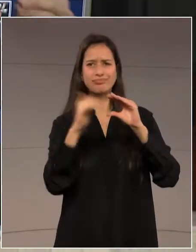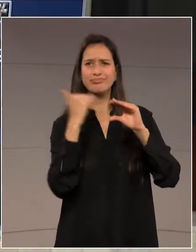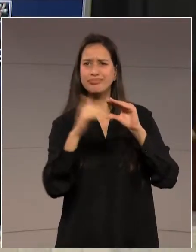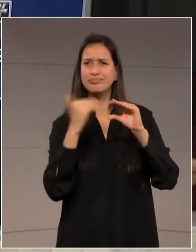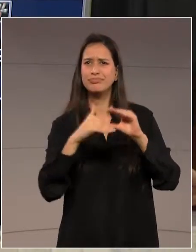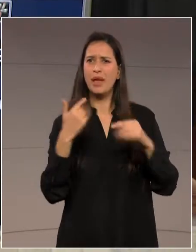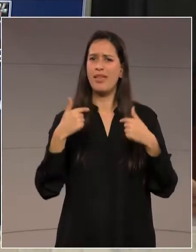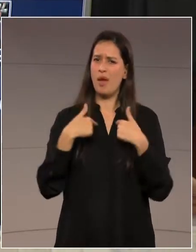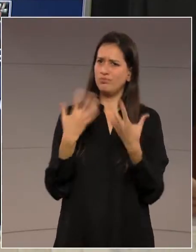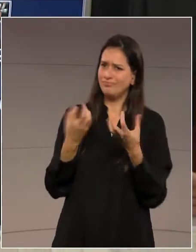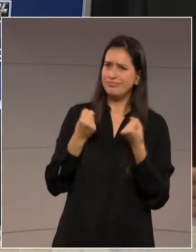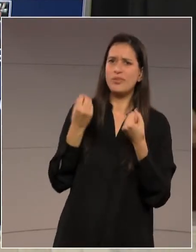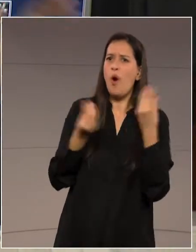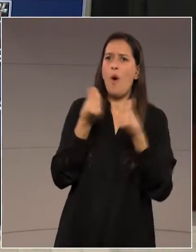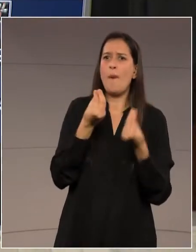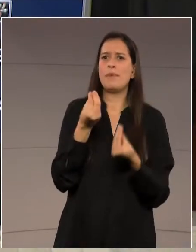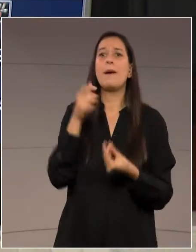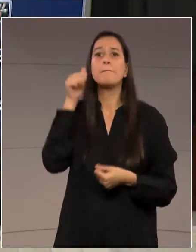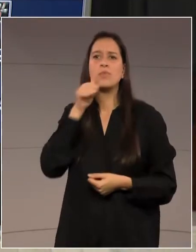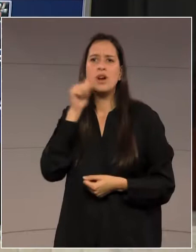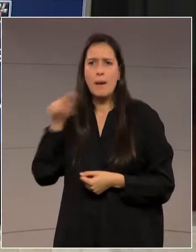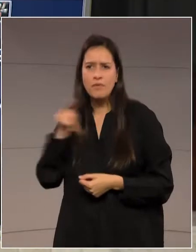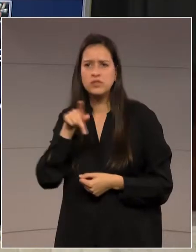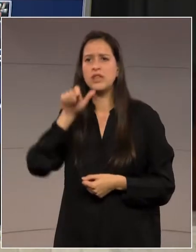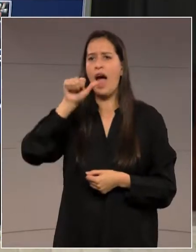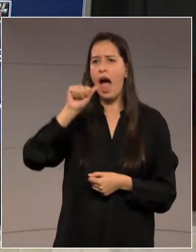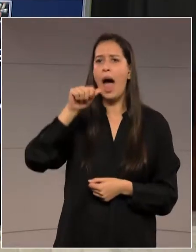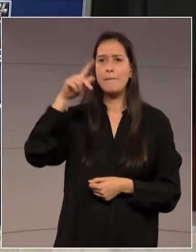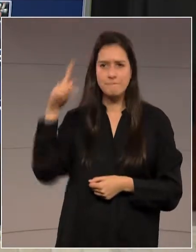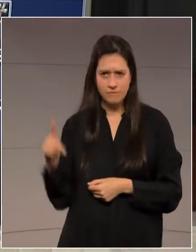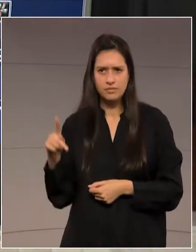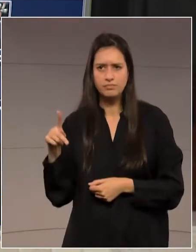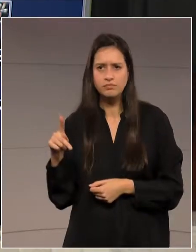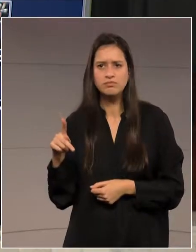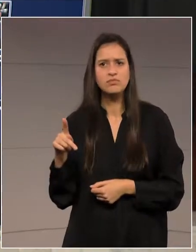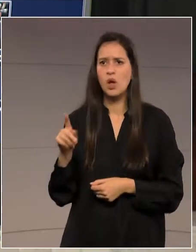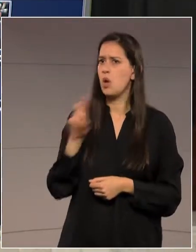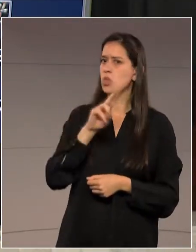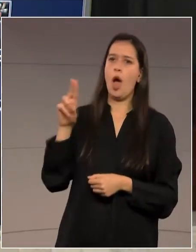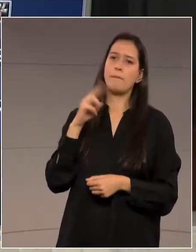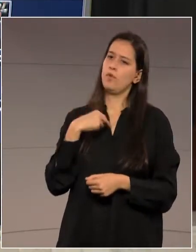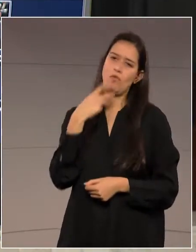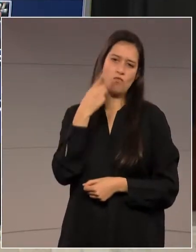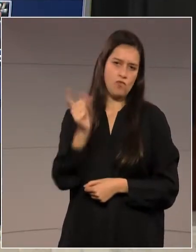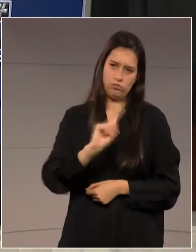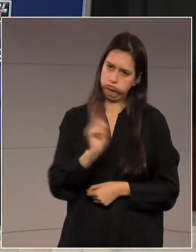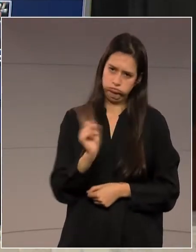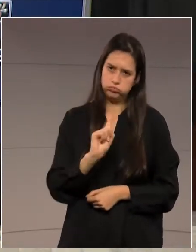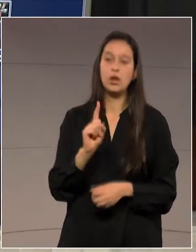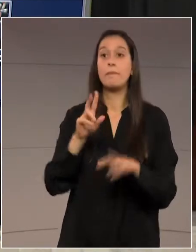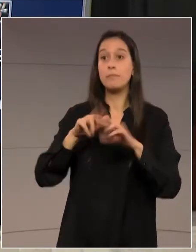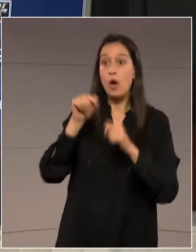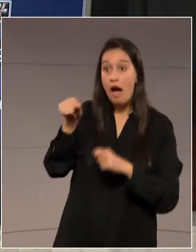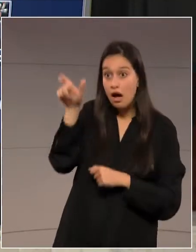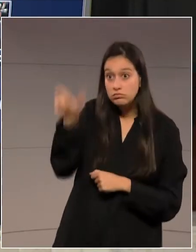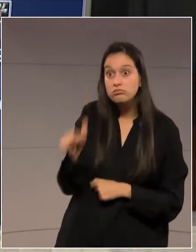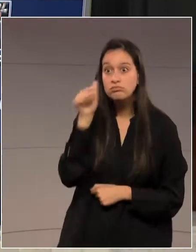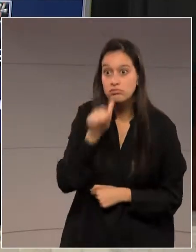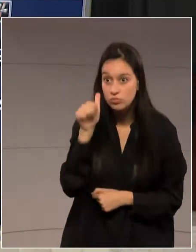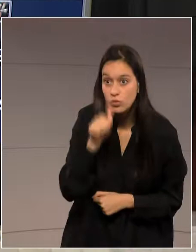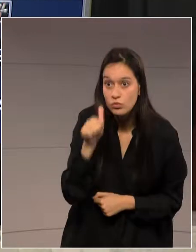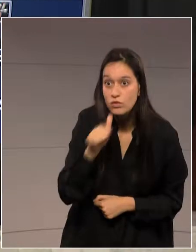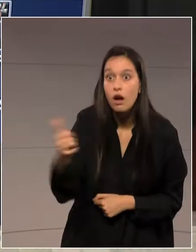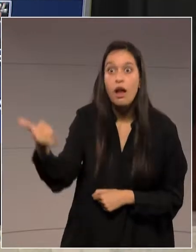E uma professora aposentada, que eu não vou declinar o nome dela aqui, mas ela me